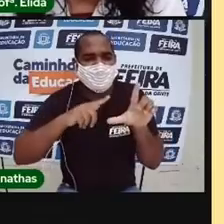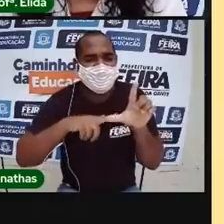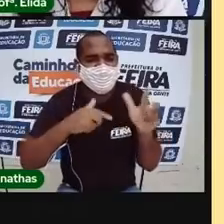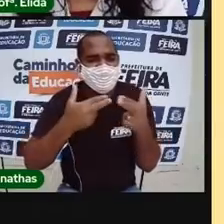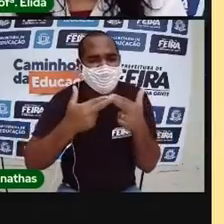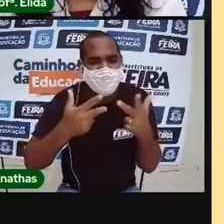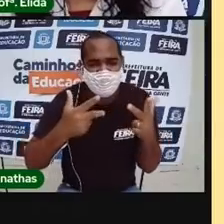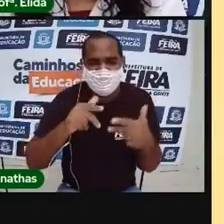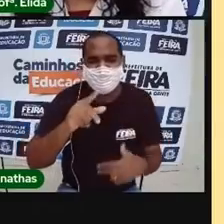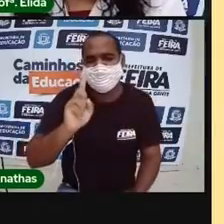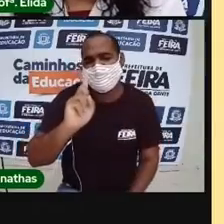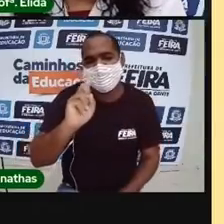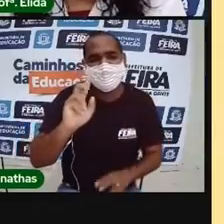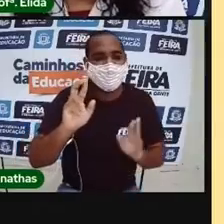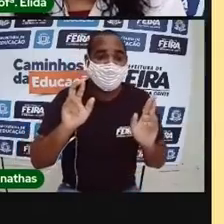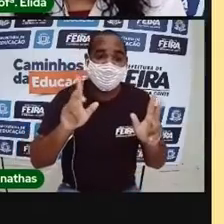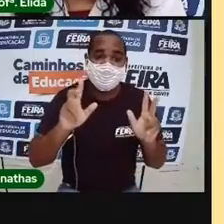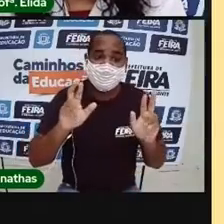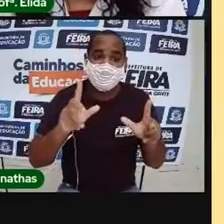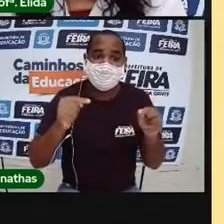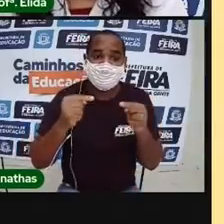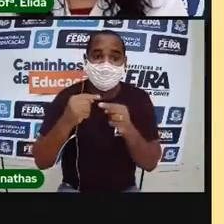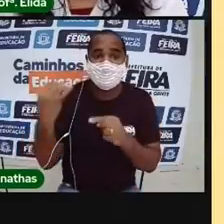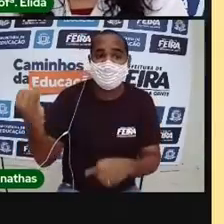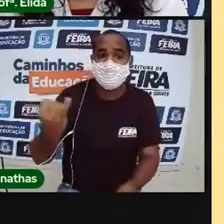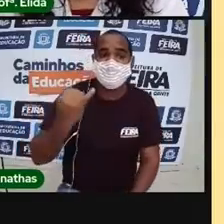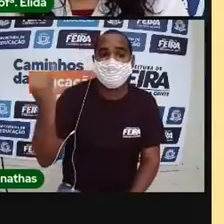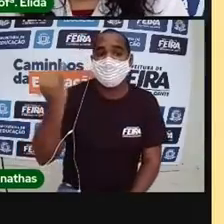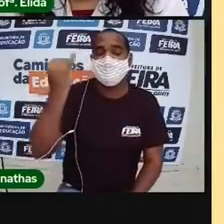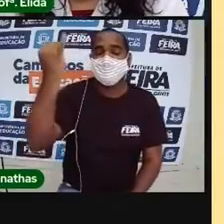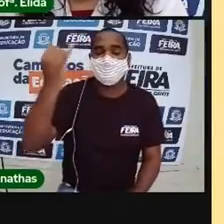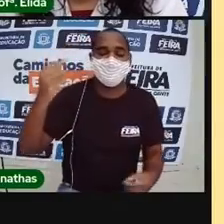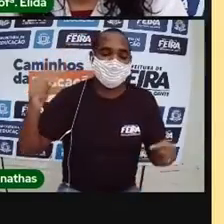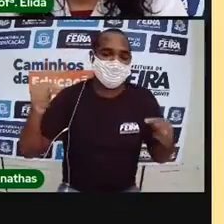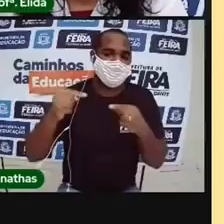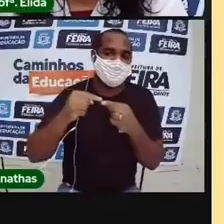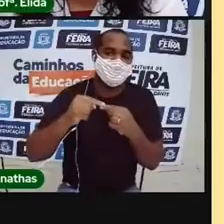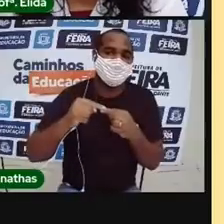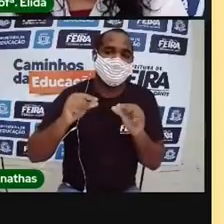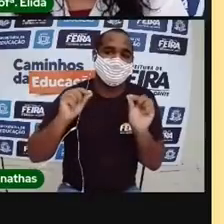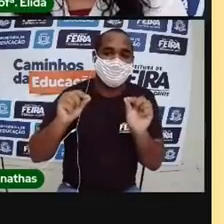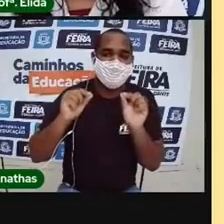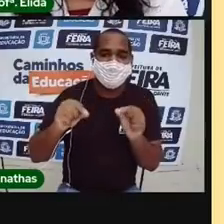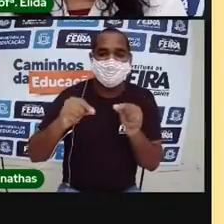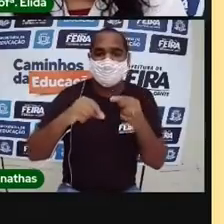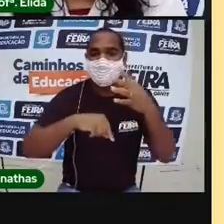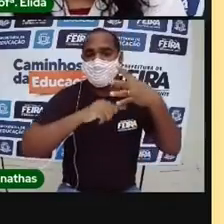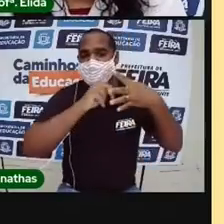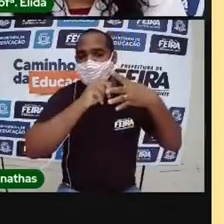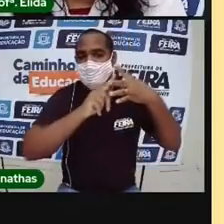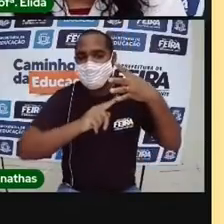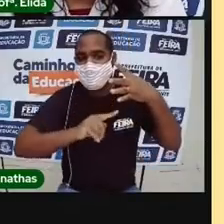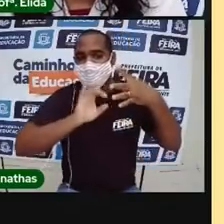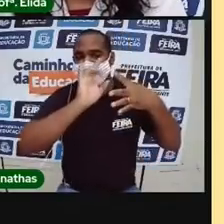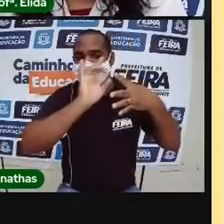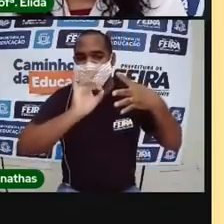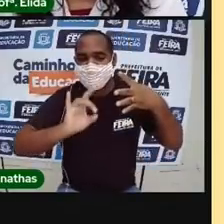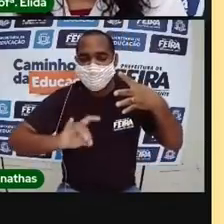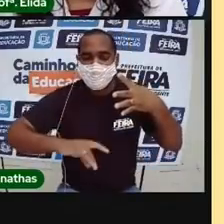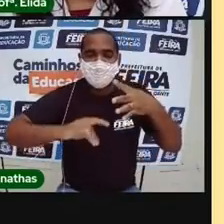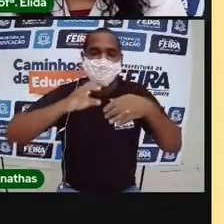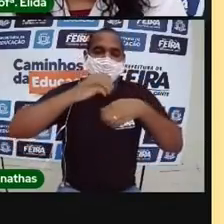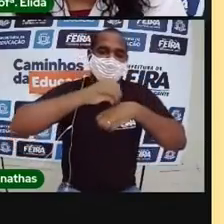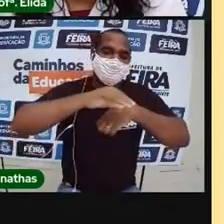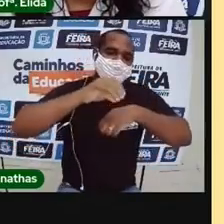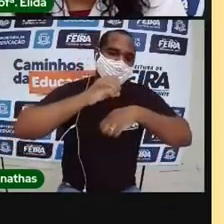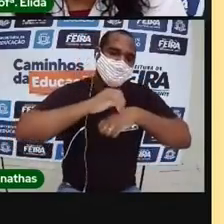não. O calendário, ele é muito importante porque ele tem 4 elementos para a gente se orientar e